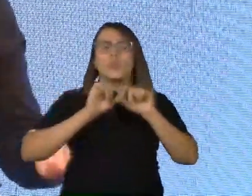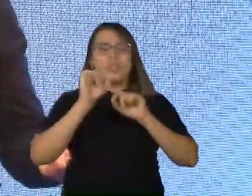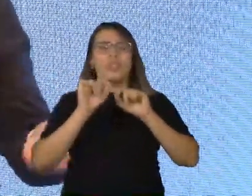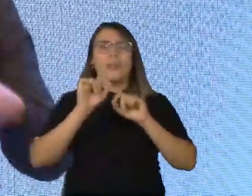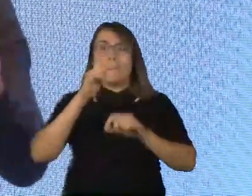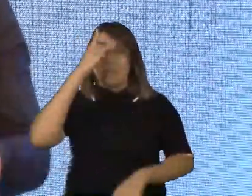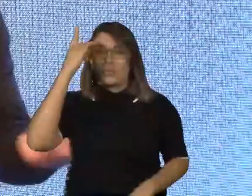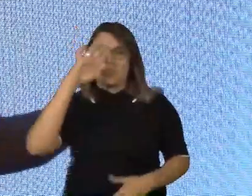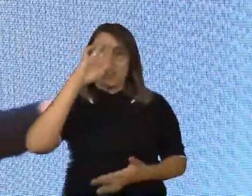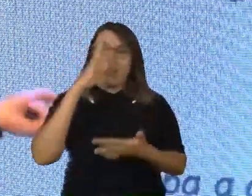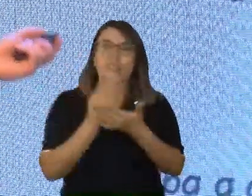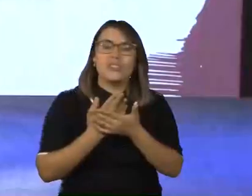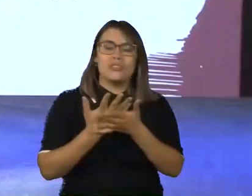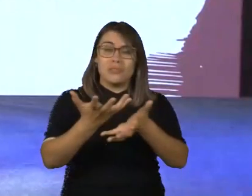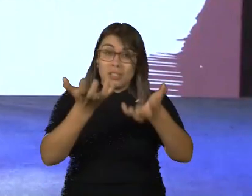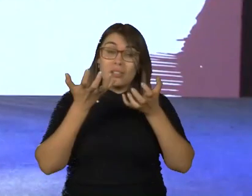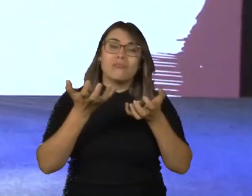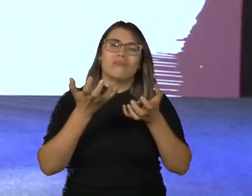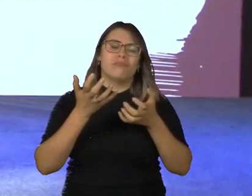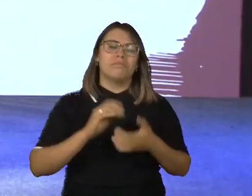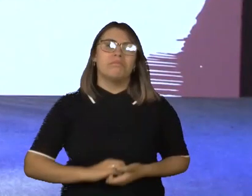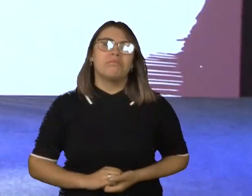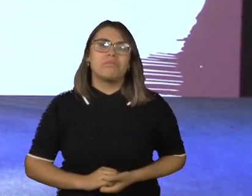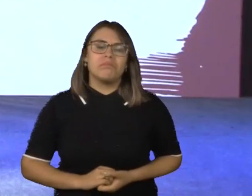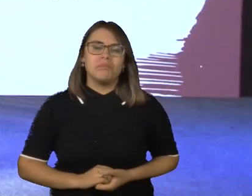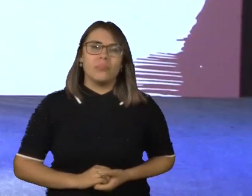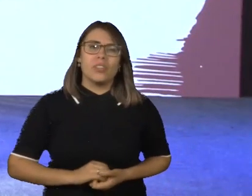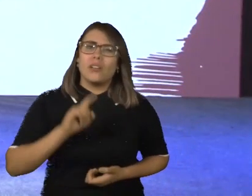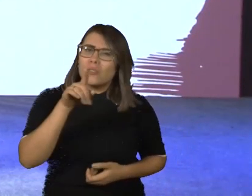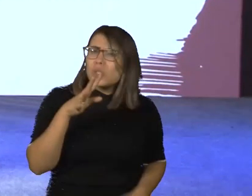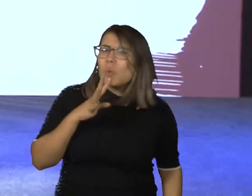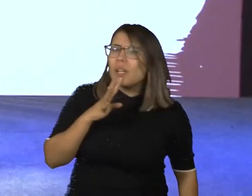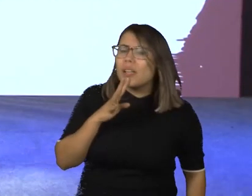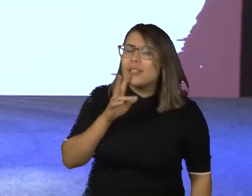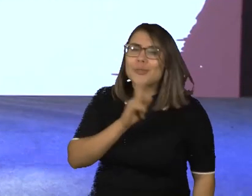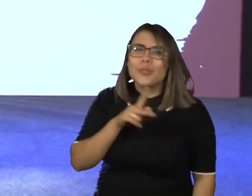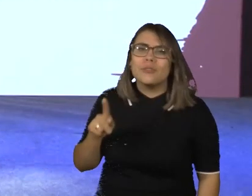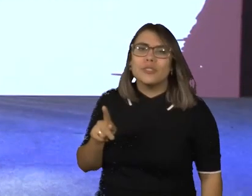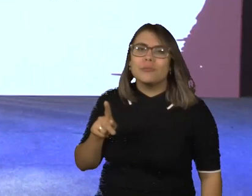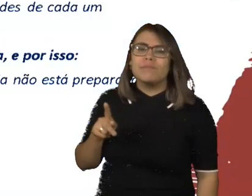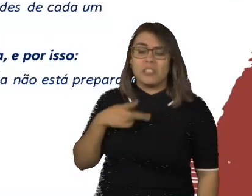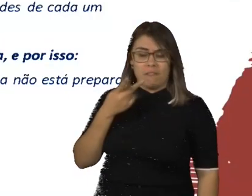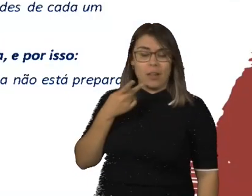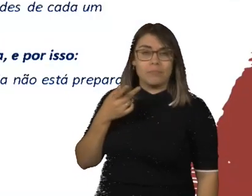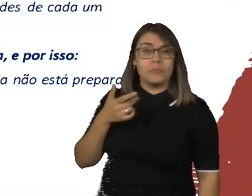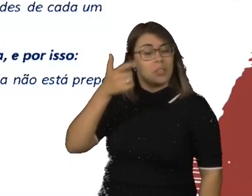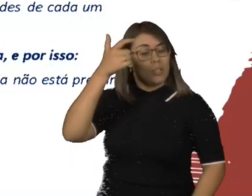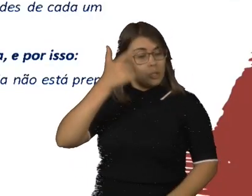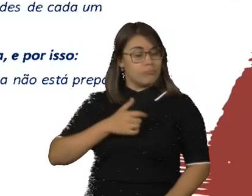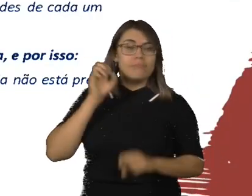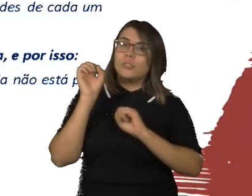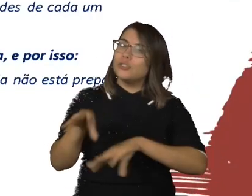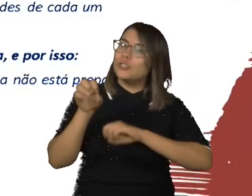ativistas, que lutamos por uma causa. Bom, você conhece algum professor que diz assim, vou ensinar